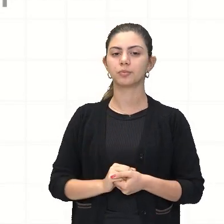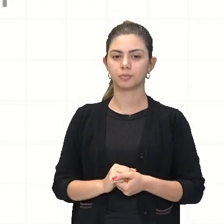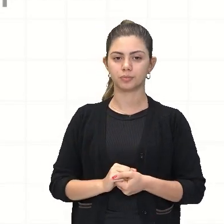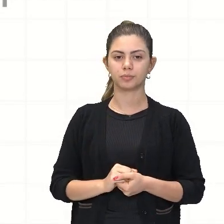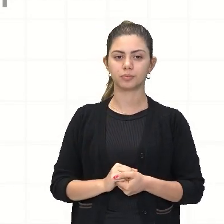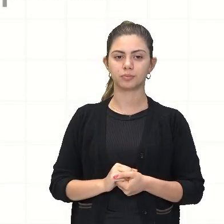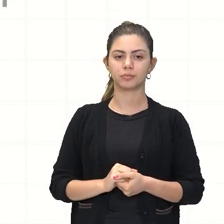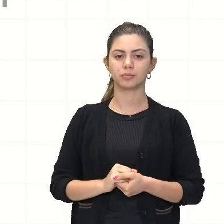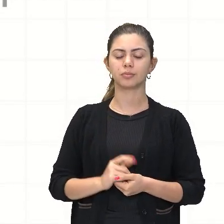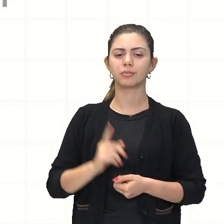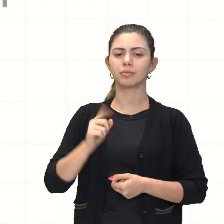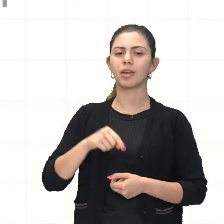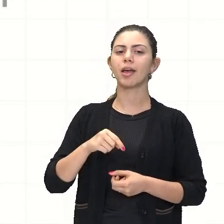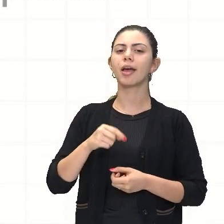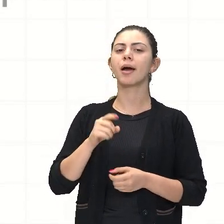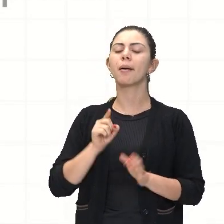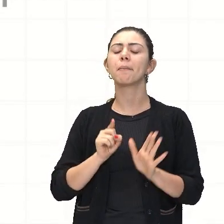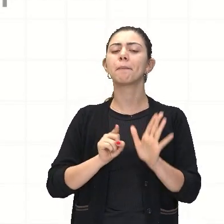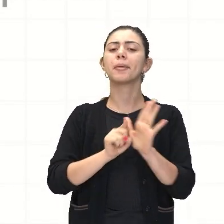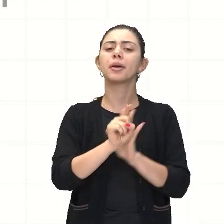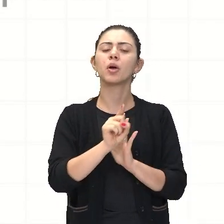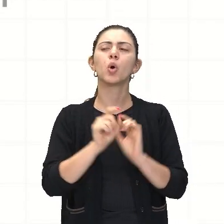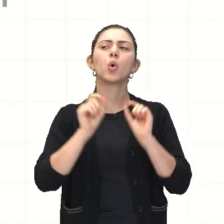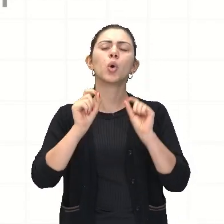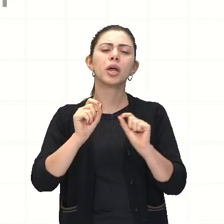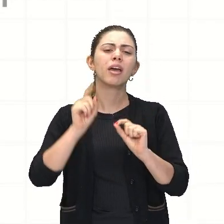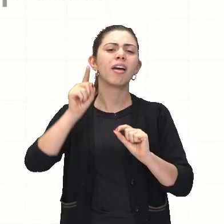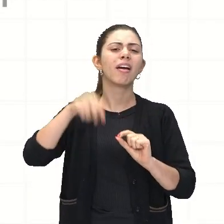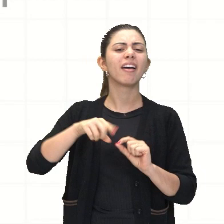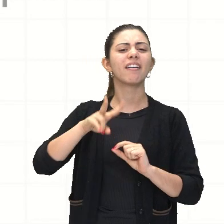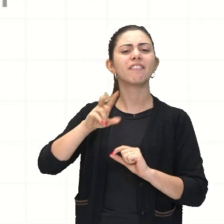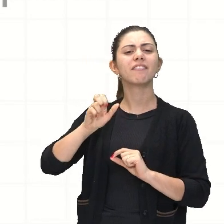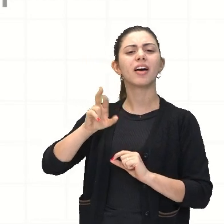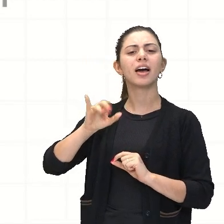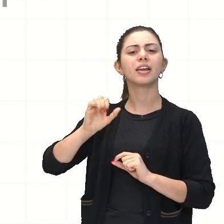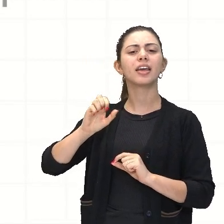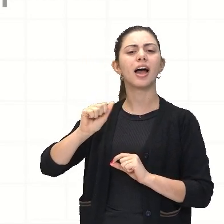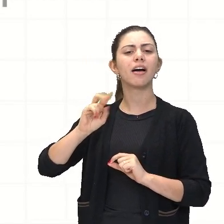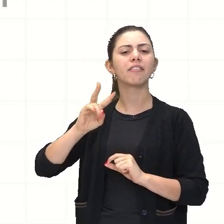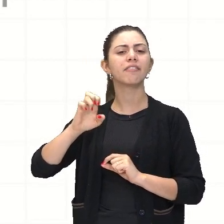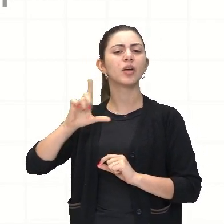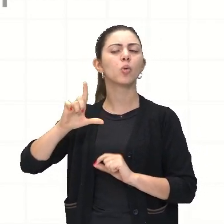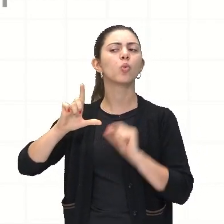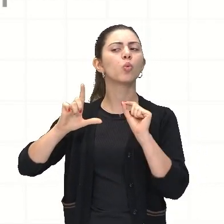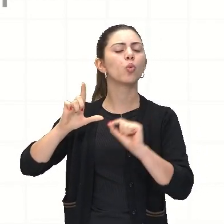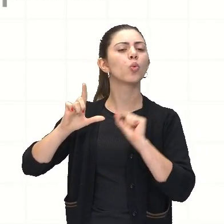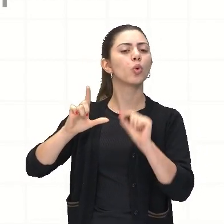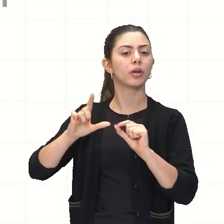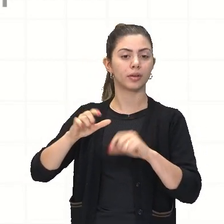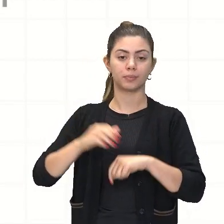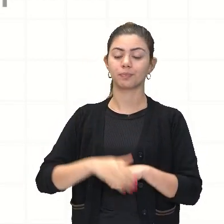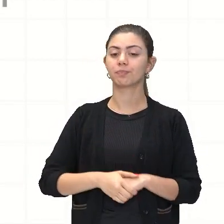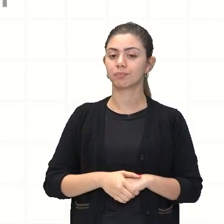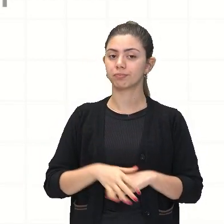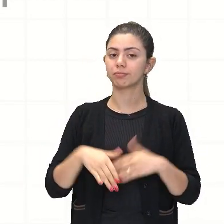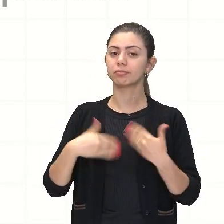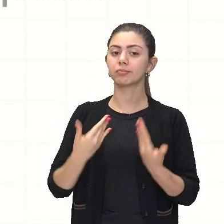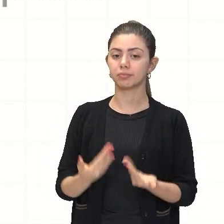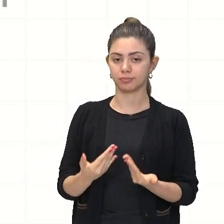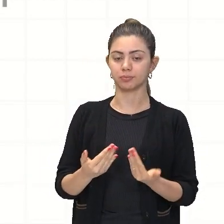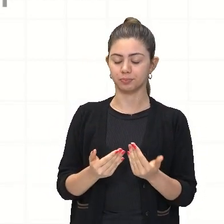a seguinte pergunta. O que é uma variável? Ora, vejamos. Uma